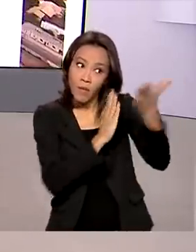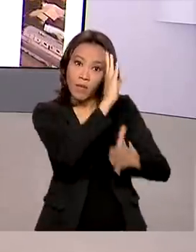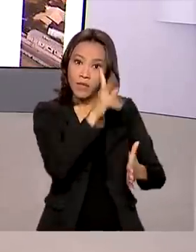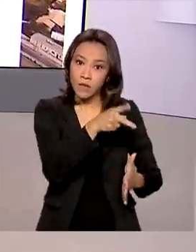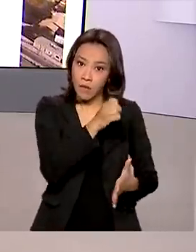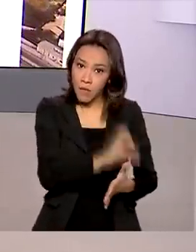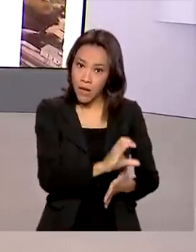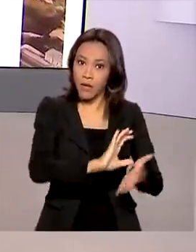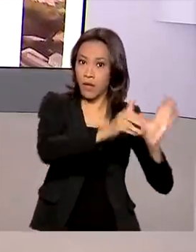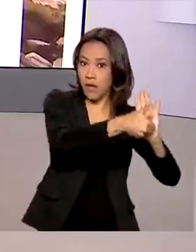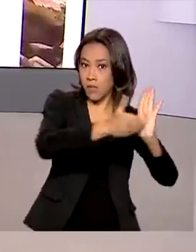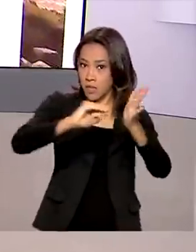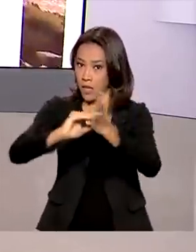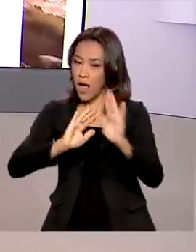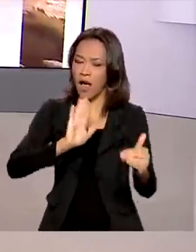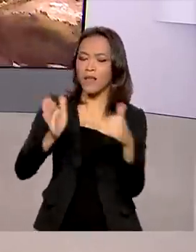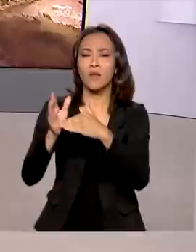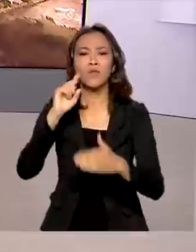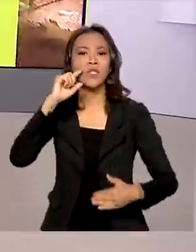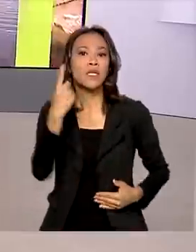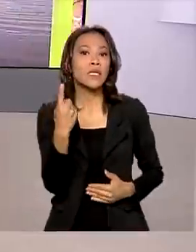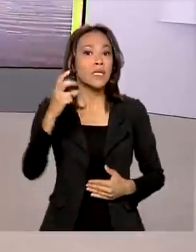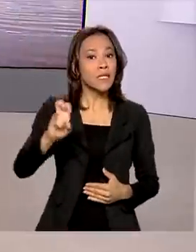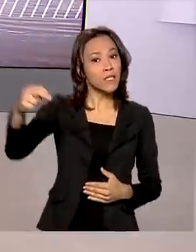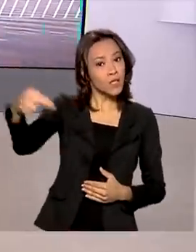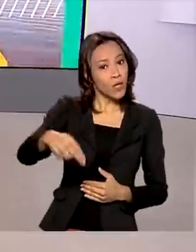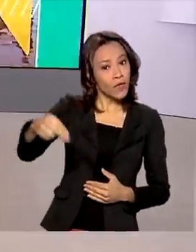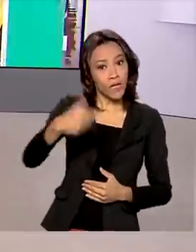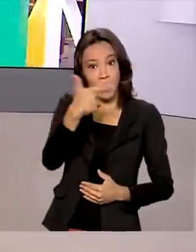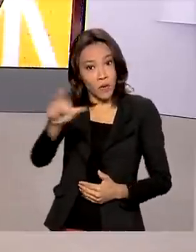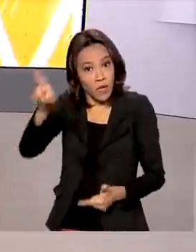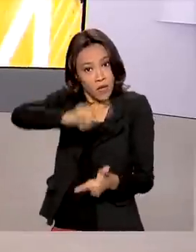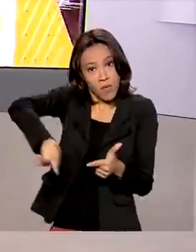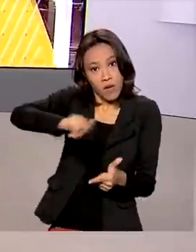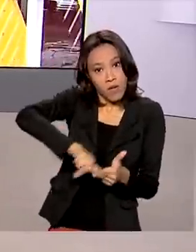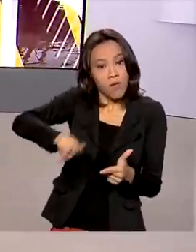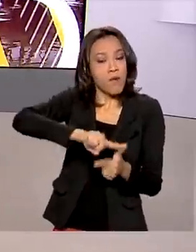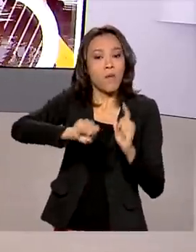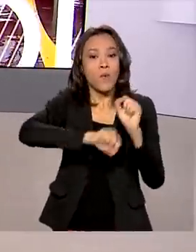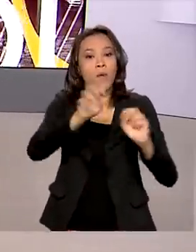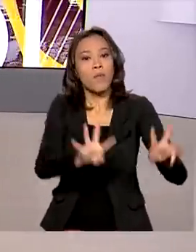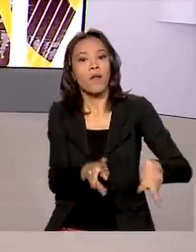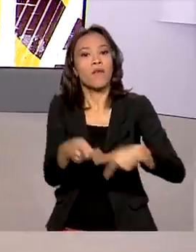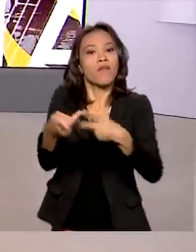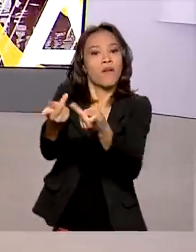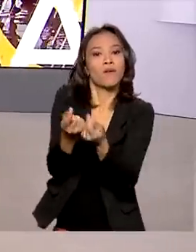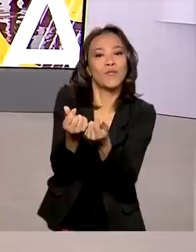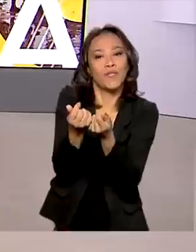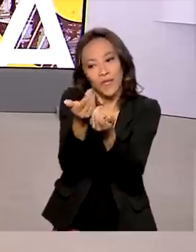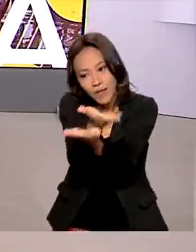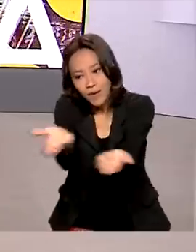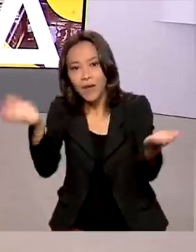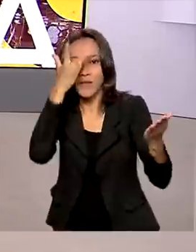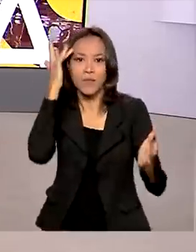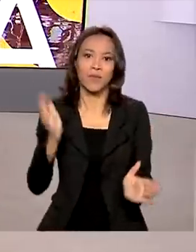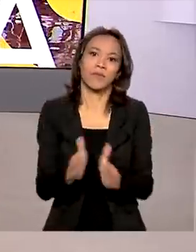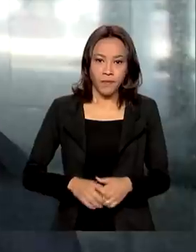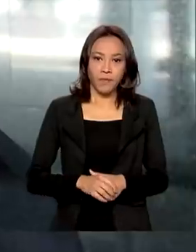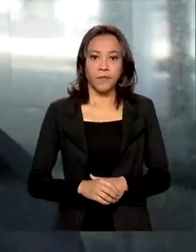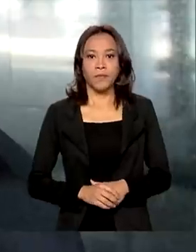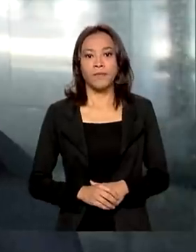Câmara e no Senado até 15 de novembro para que não haja dificuldade para levar os recursos até a população carente.